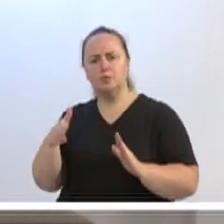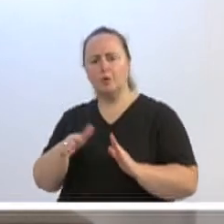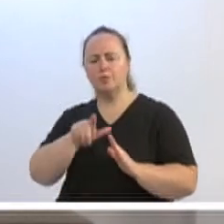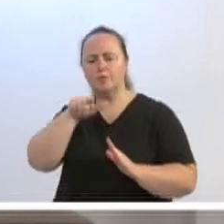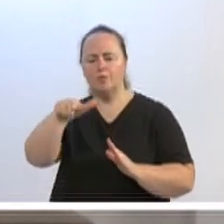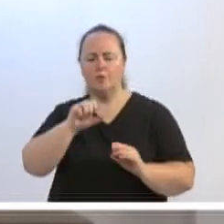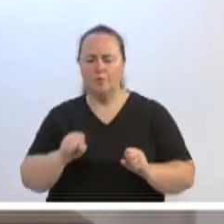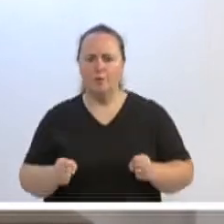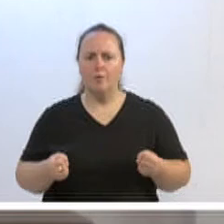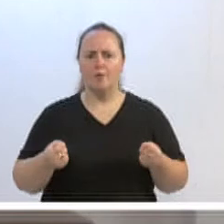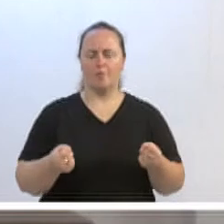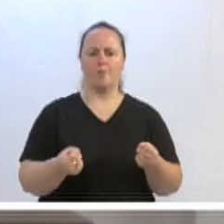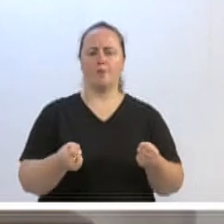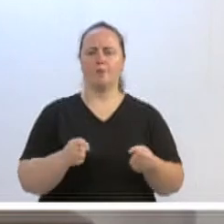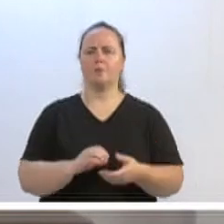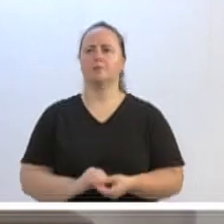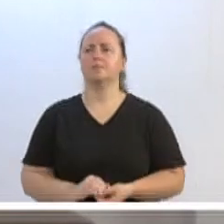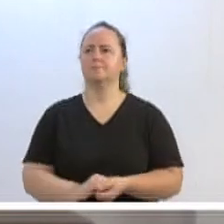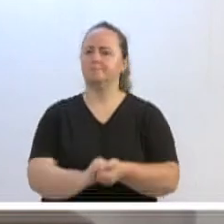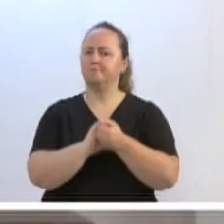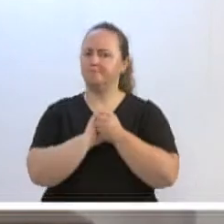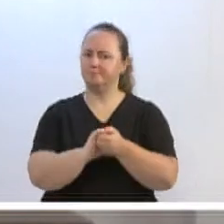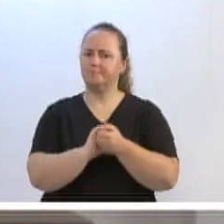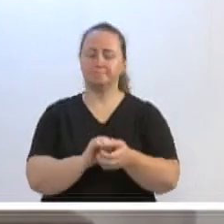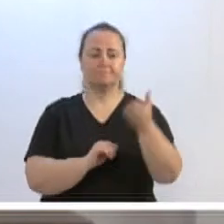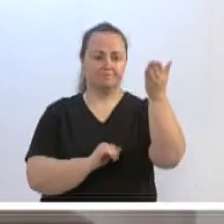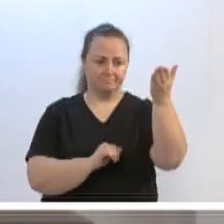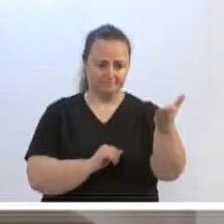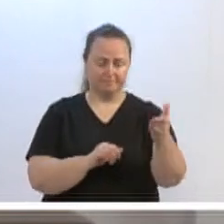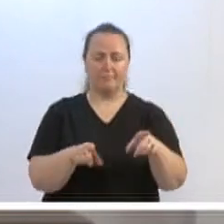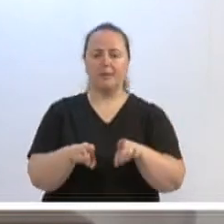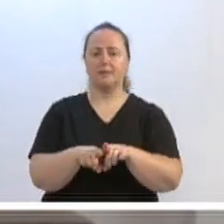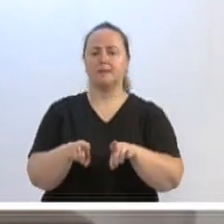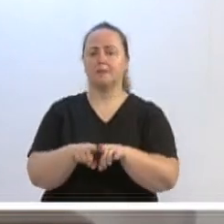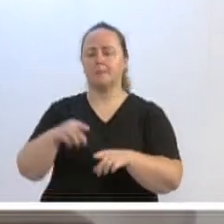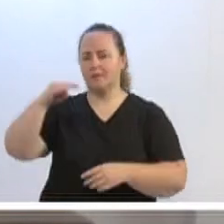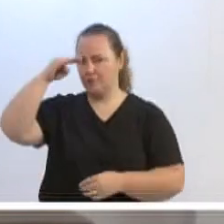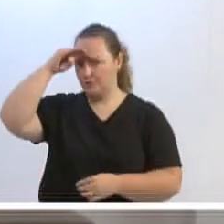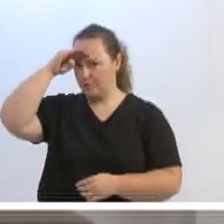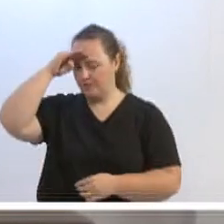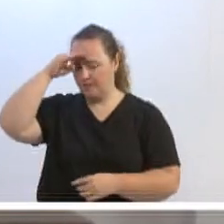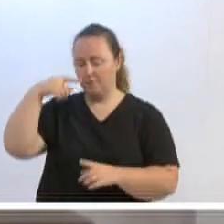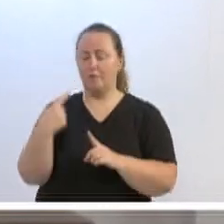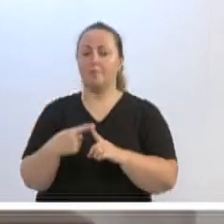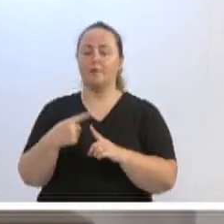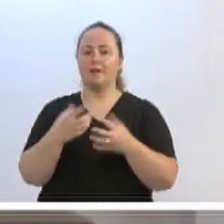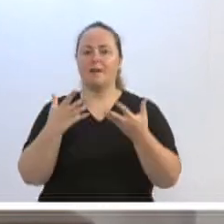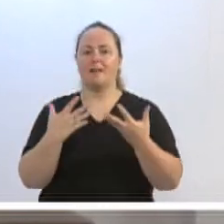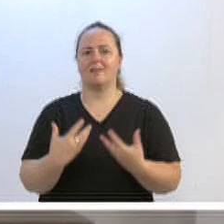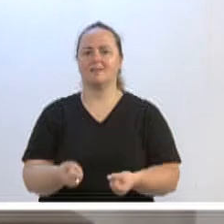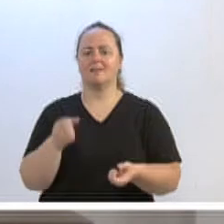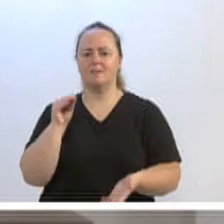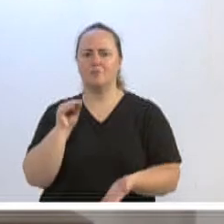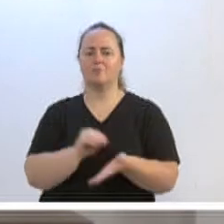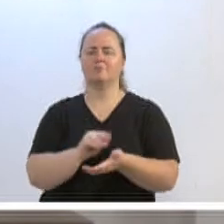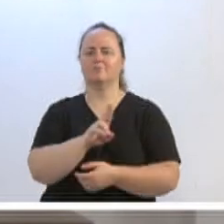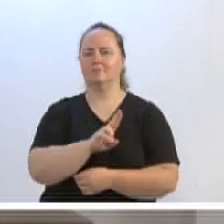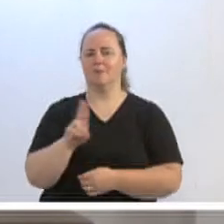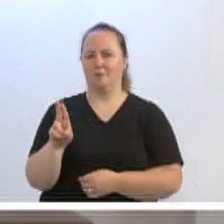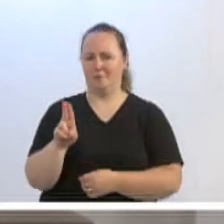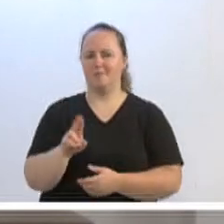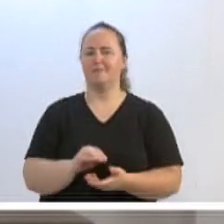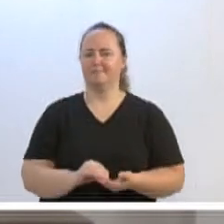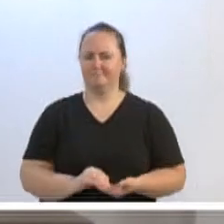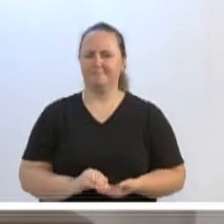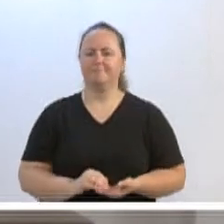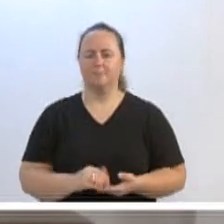empreitadas, e quero dizer assim, parabenizar tanto V. Exª quanto o vereador Jovino, por ter botado o nome, para ser candidato a deputado federal, e os demais que saíram